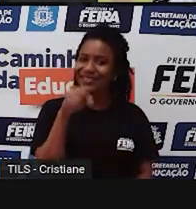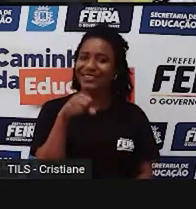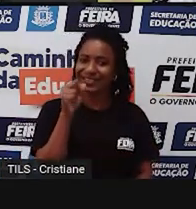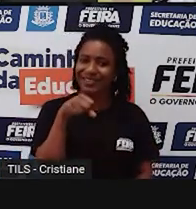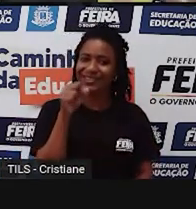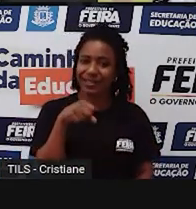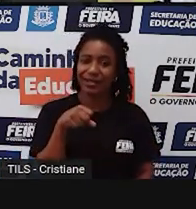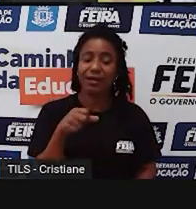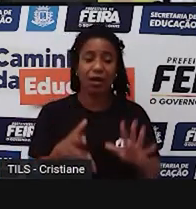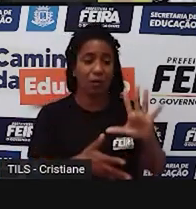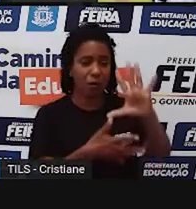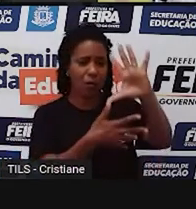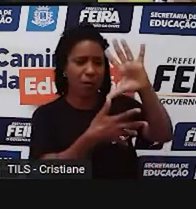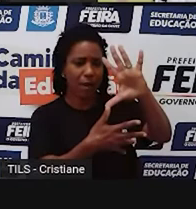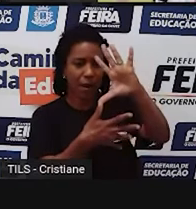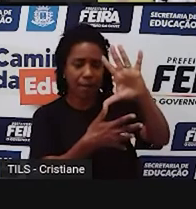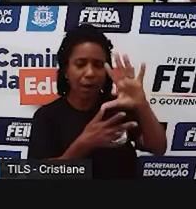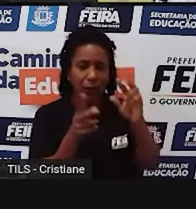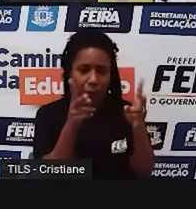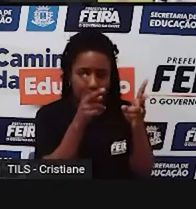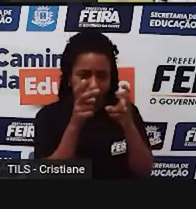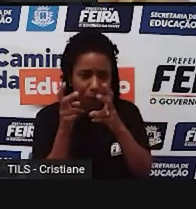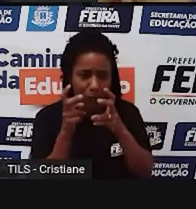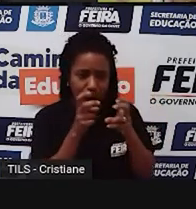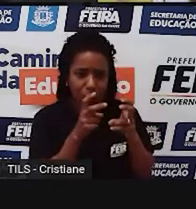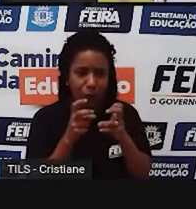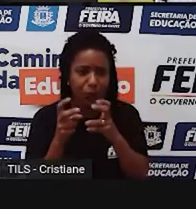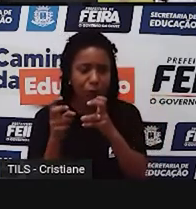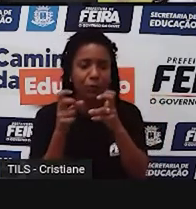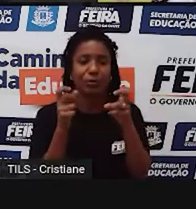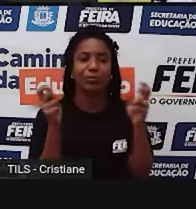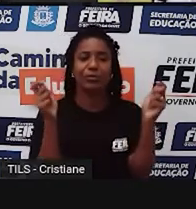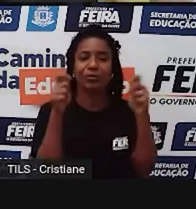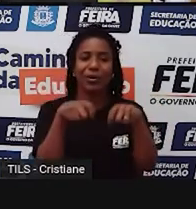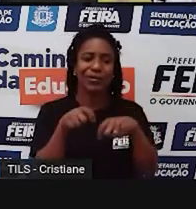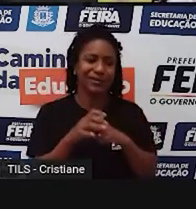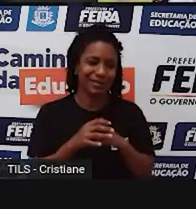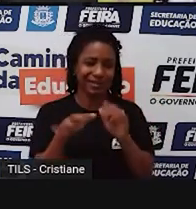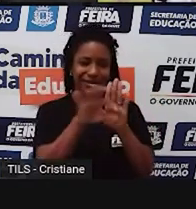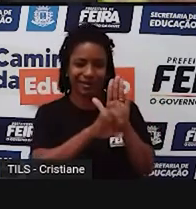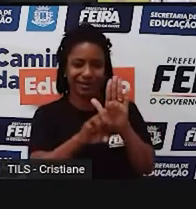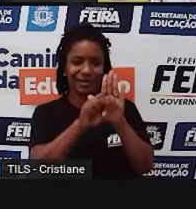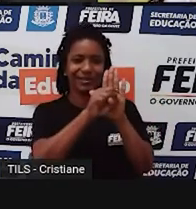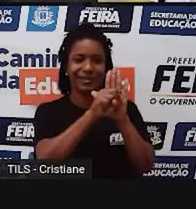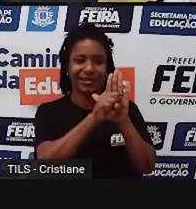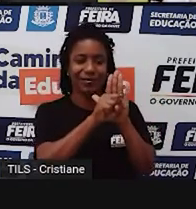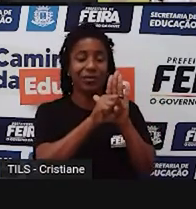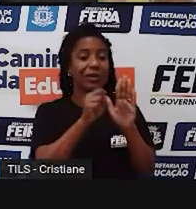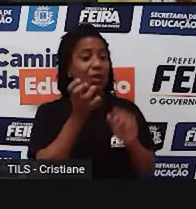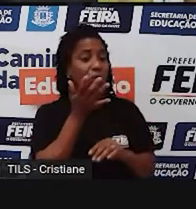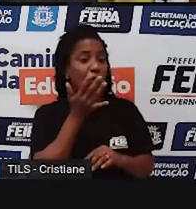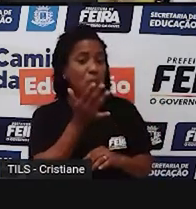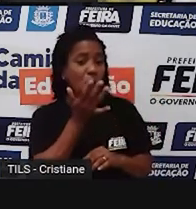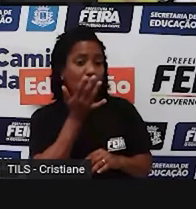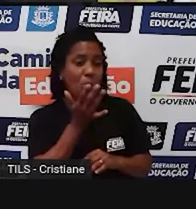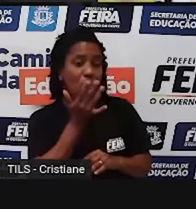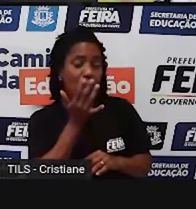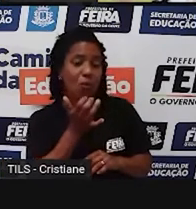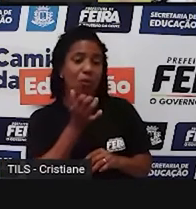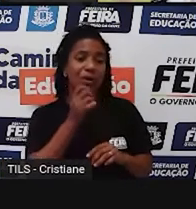mapas. E essas leituras, elas estão representadas lá nos símbolos, nas linhas, nas cores, na